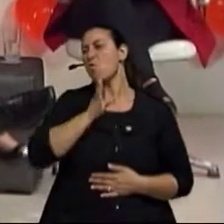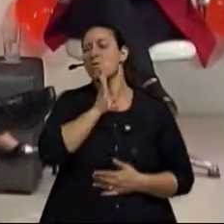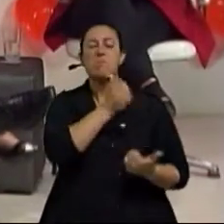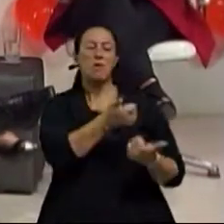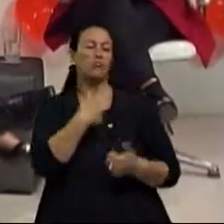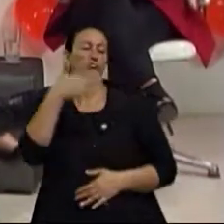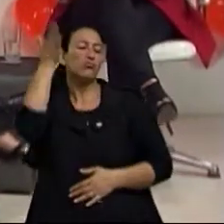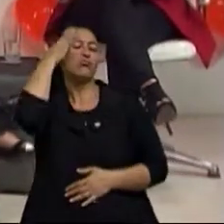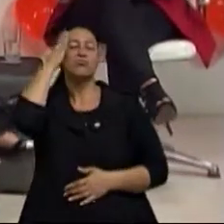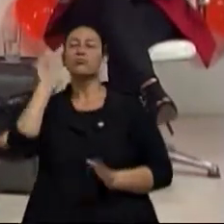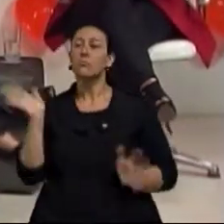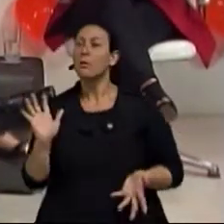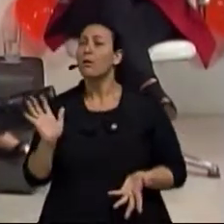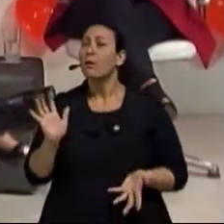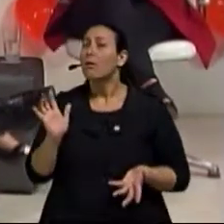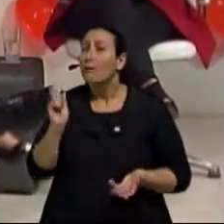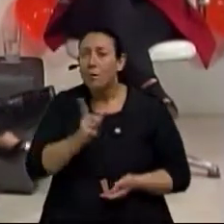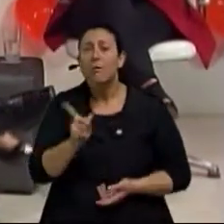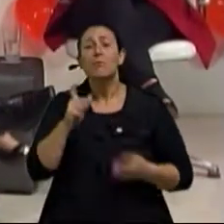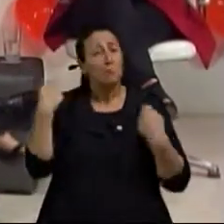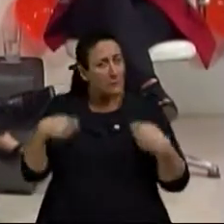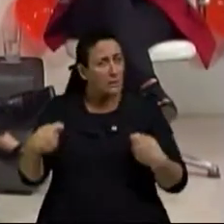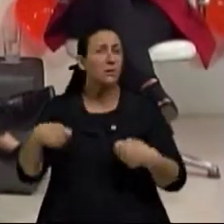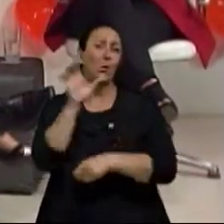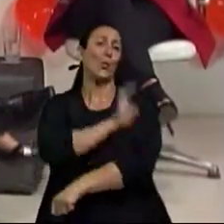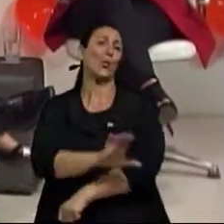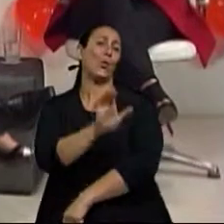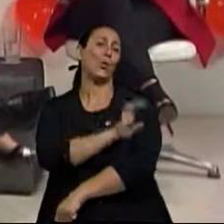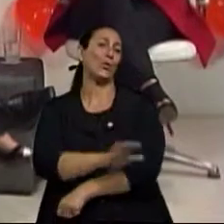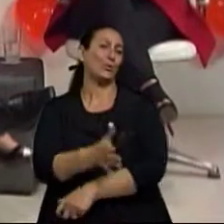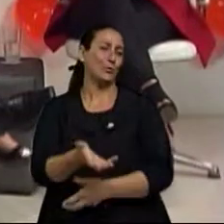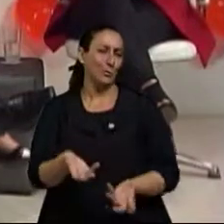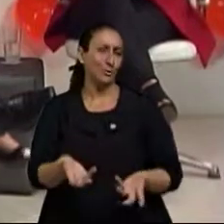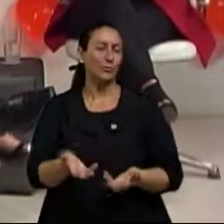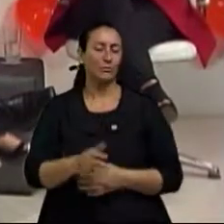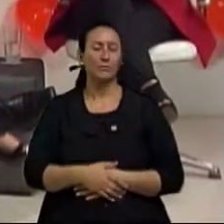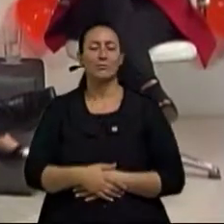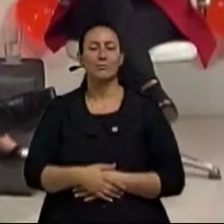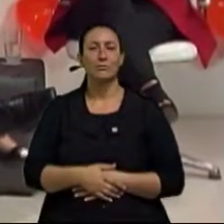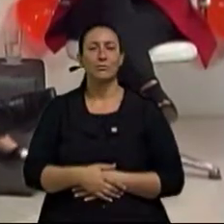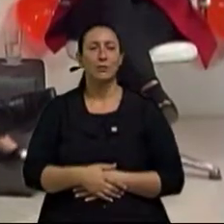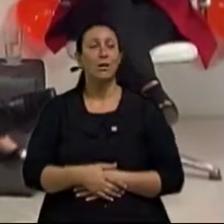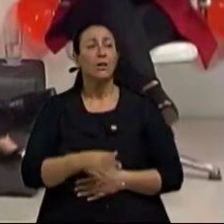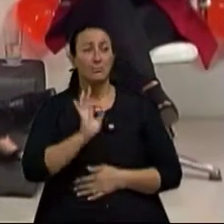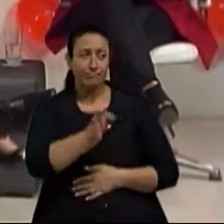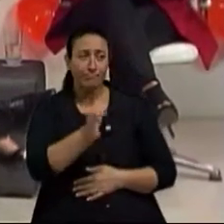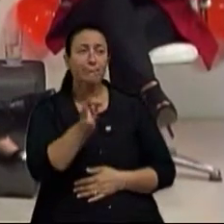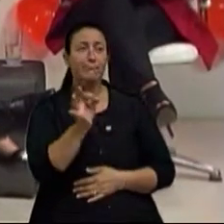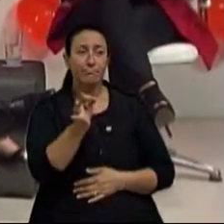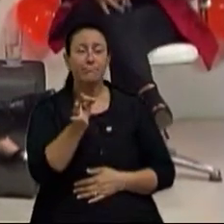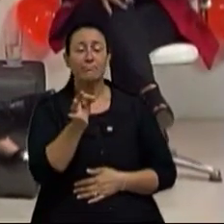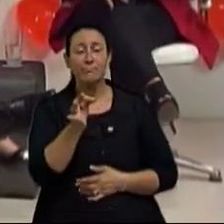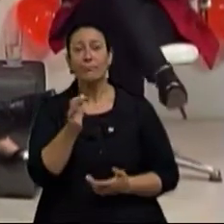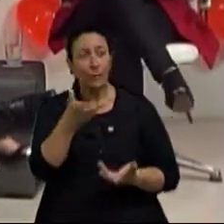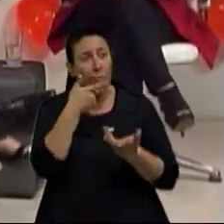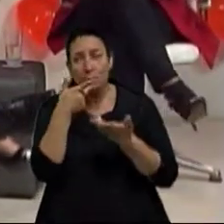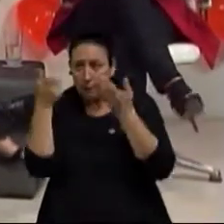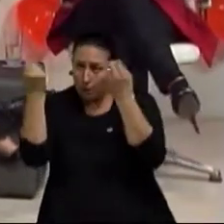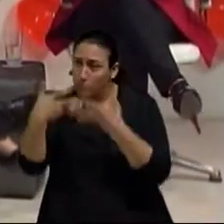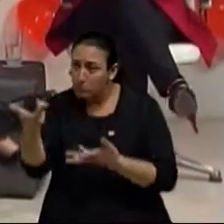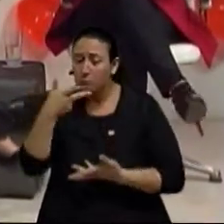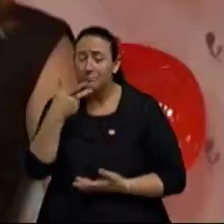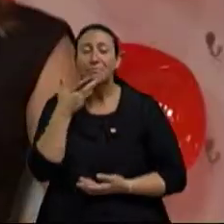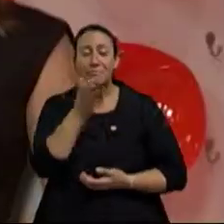Eu já vou saber cuidar da minha mãe, eu já vou saber cuidar do meu pai. E não é bem assim, né? Não. Não, muito antes, pelo contrário. Ah, então fala para nós.